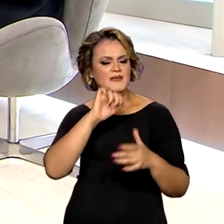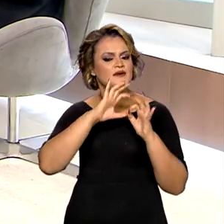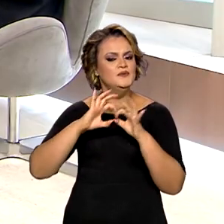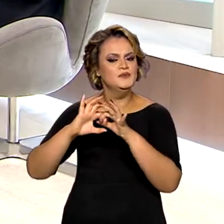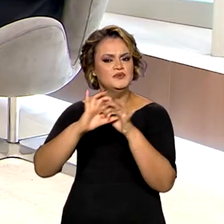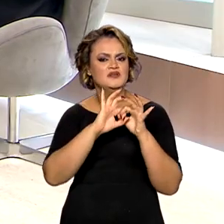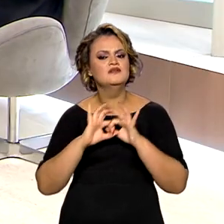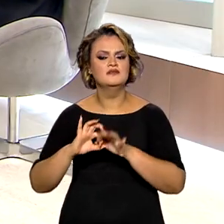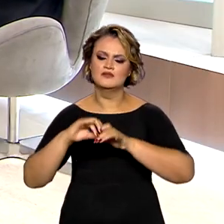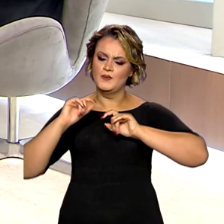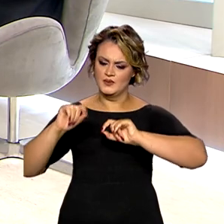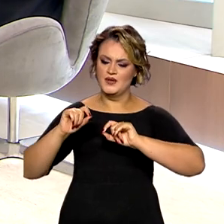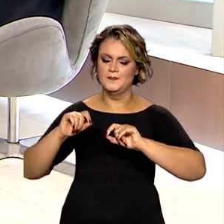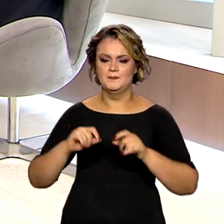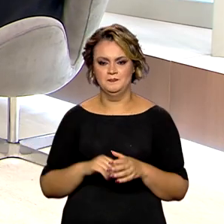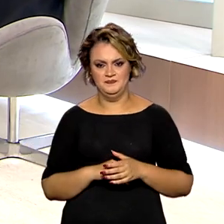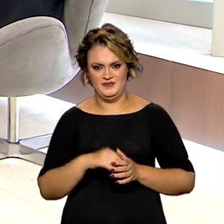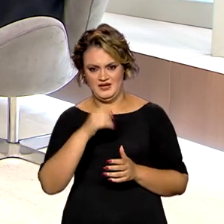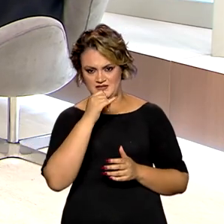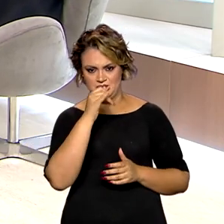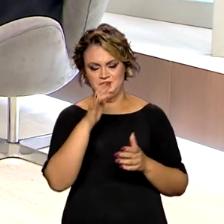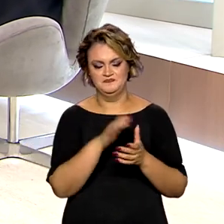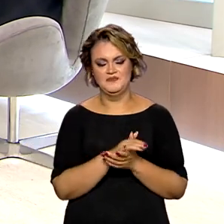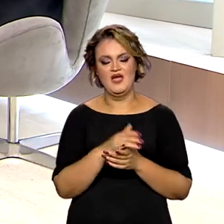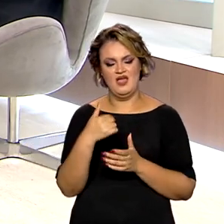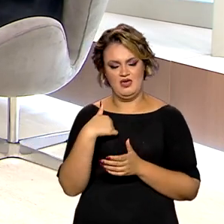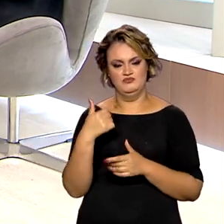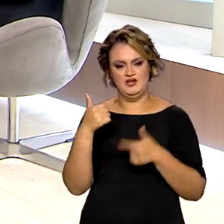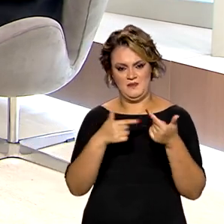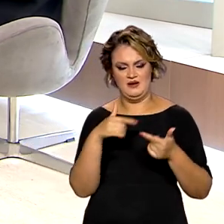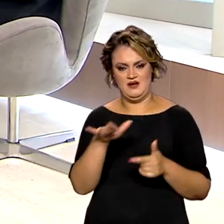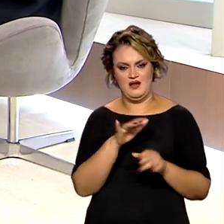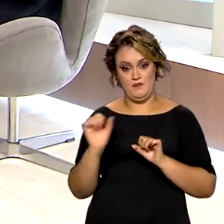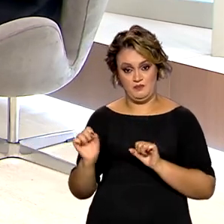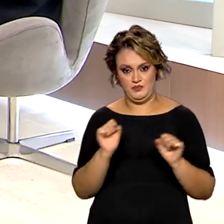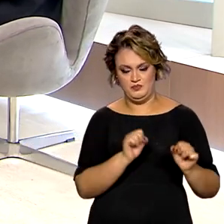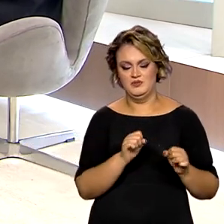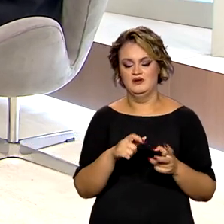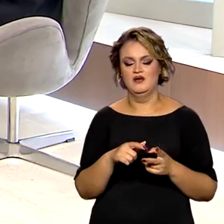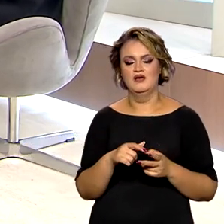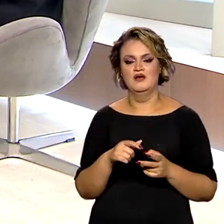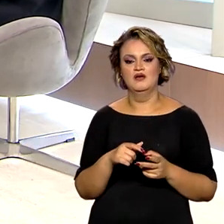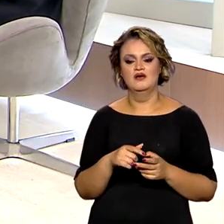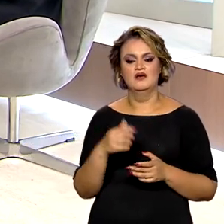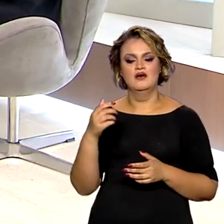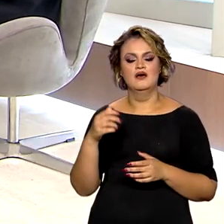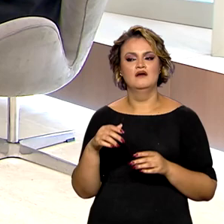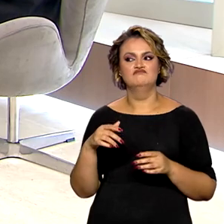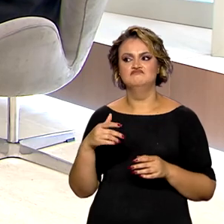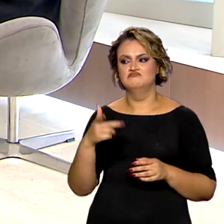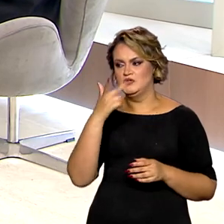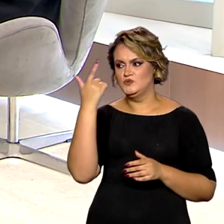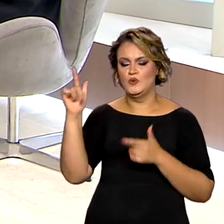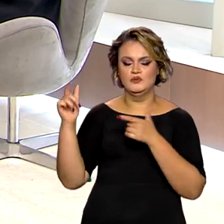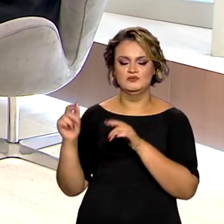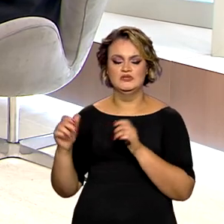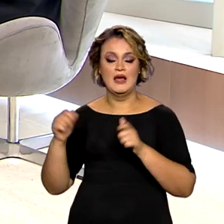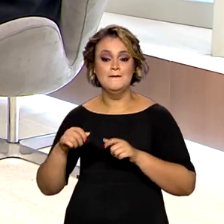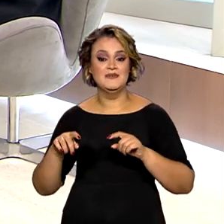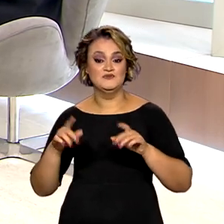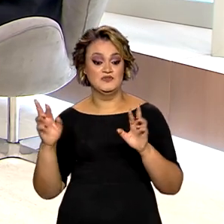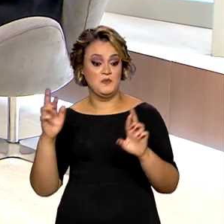O é isso, Paulo? Eu vou passar enquanto gestora pública, meus colegas vão passar, Agora, quando você coloca uma rede de